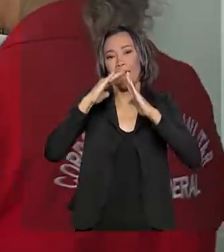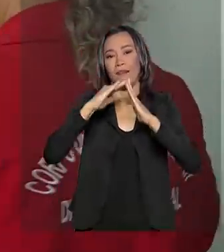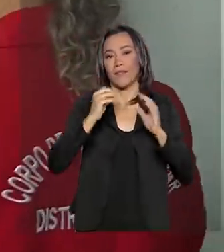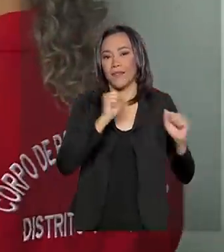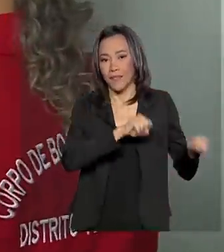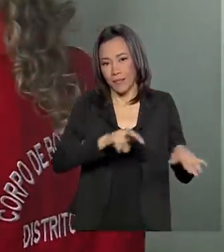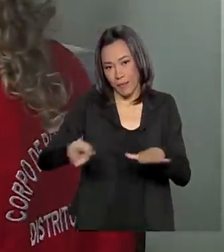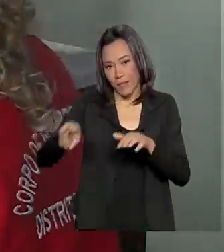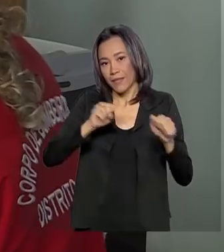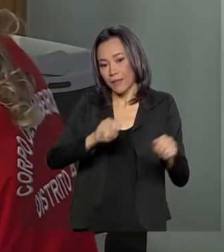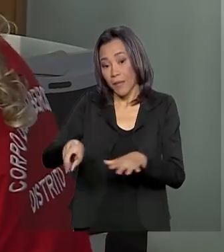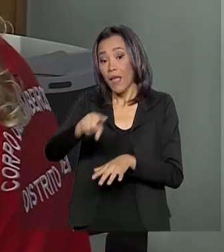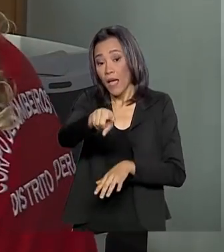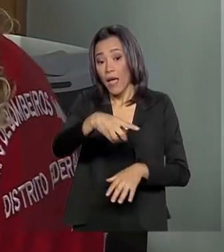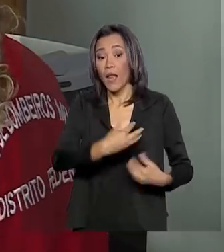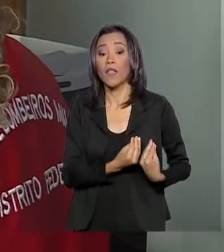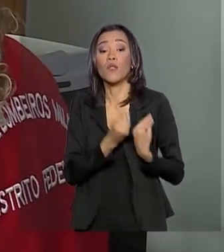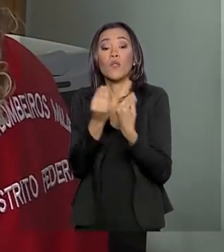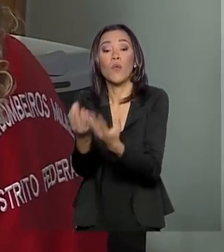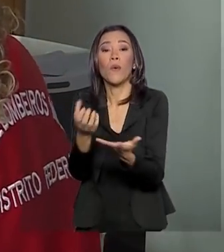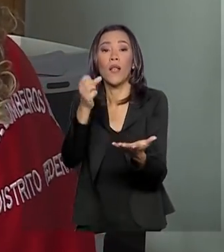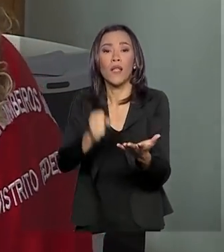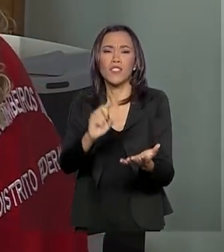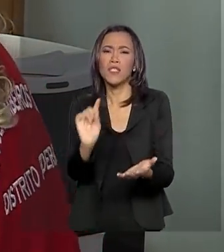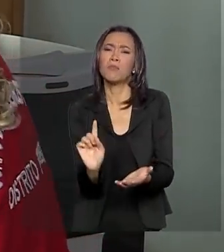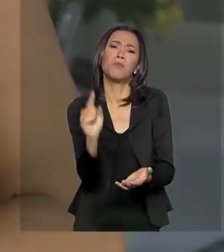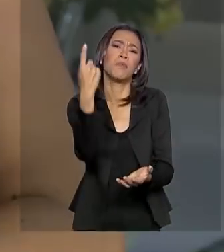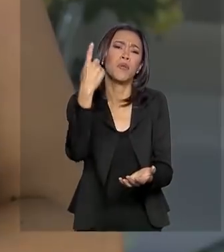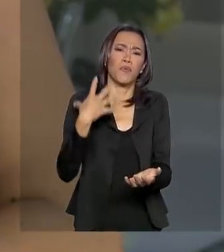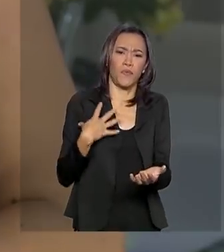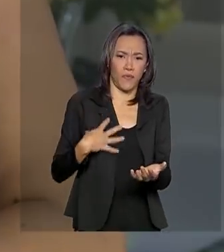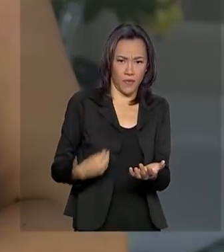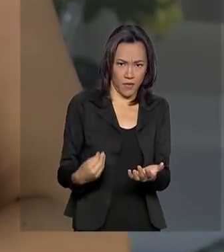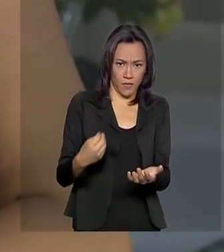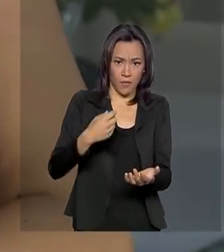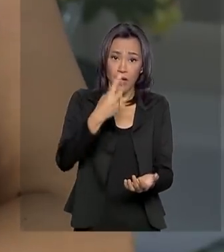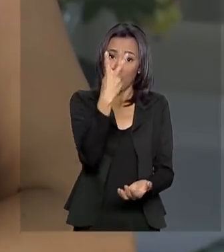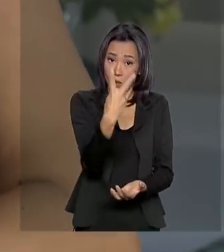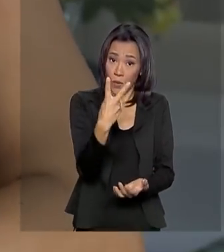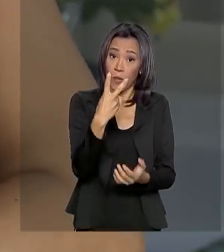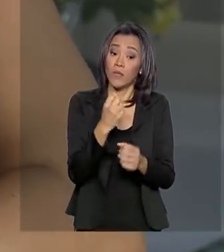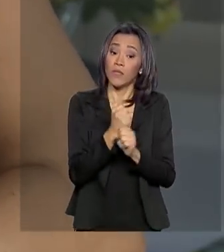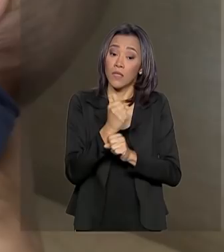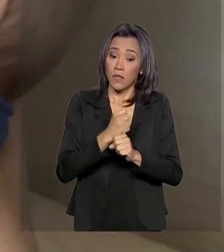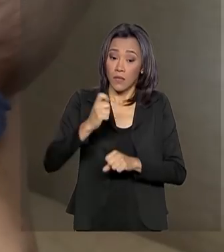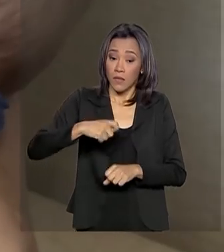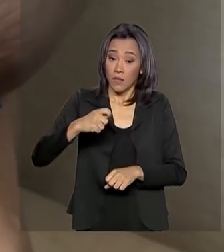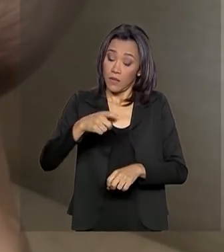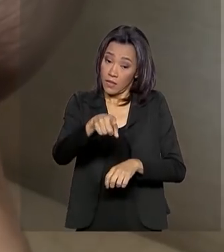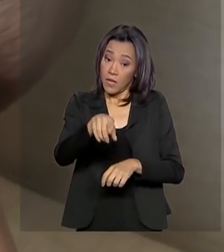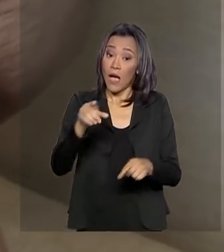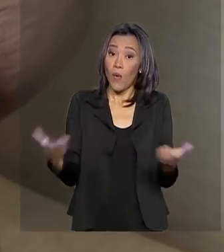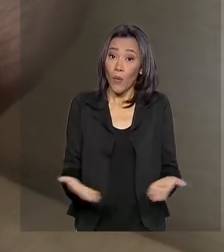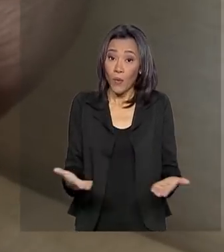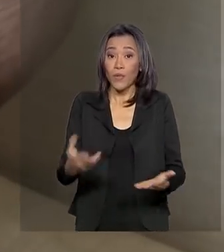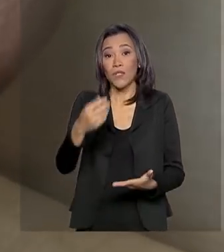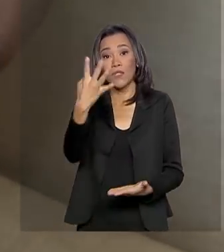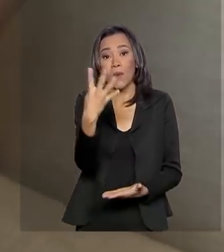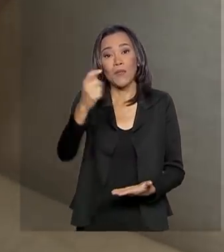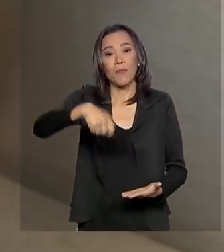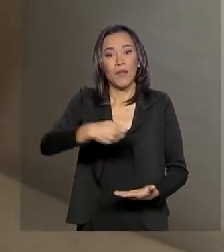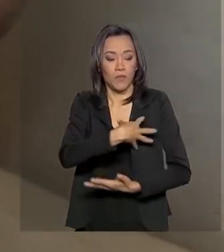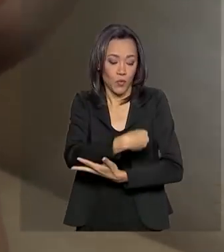doa leite desde que teve o primeiro filho há dois anos e meio. Hoje, amamenta o pequeno Alexandre, de quatro meses, e